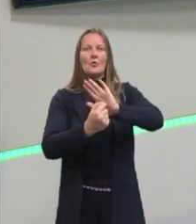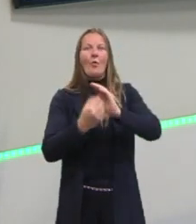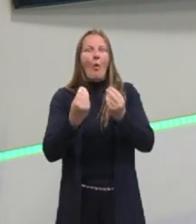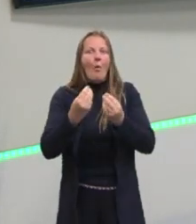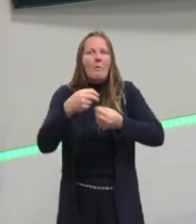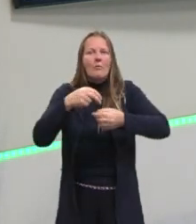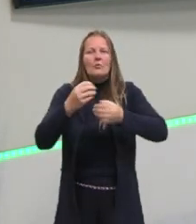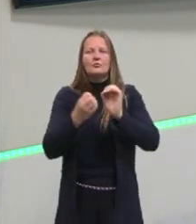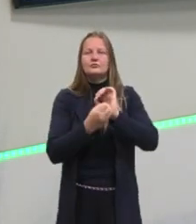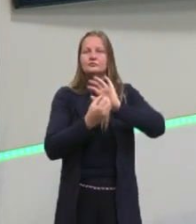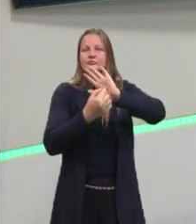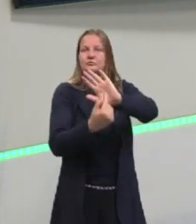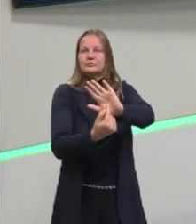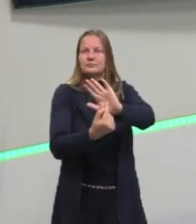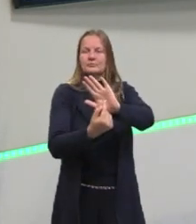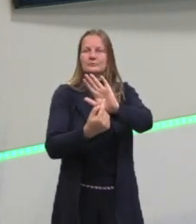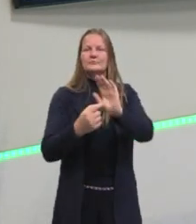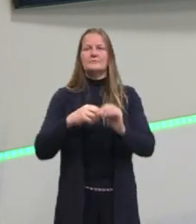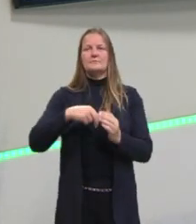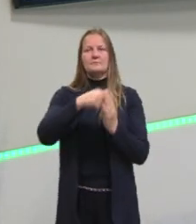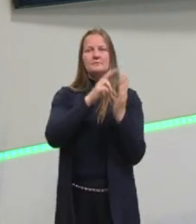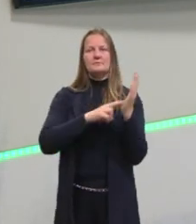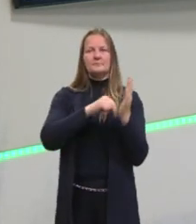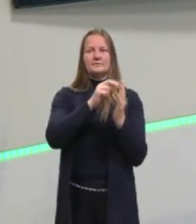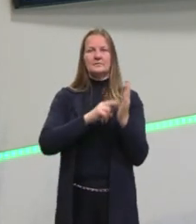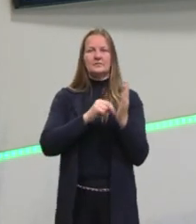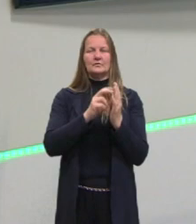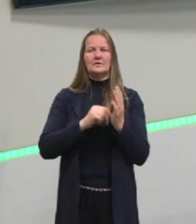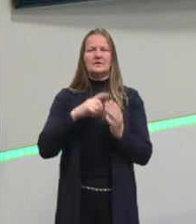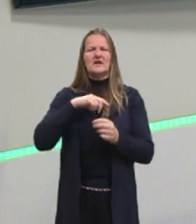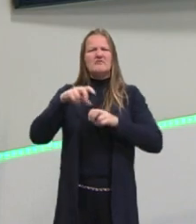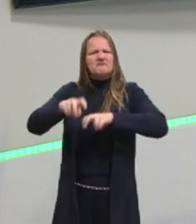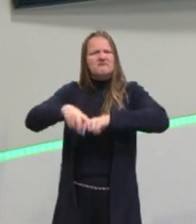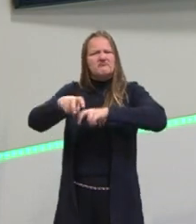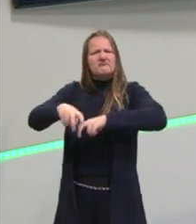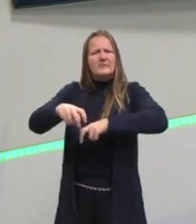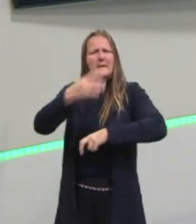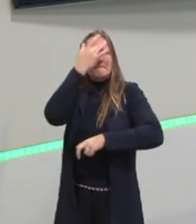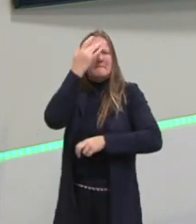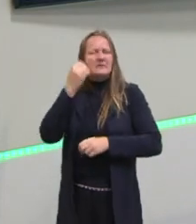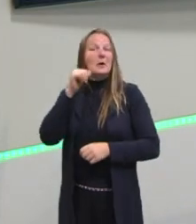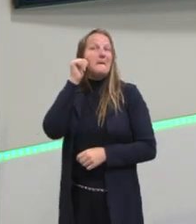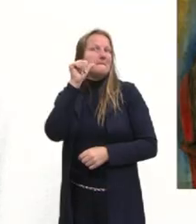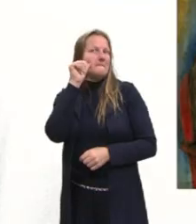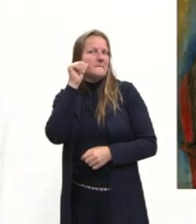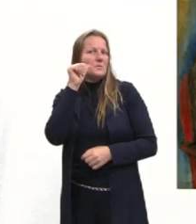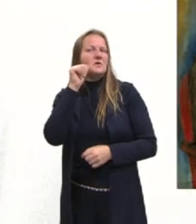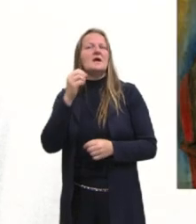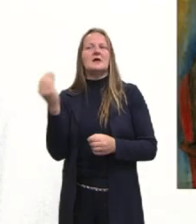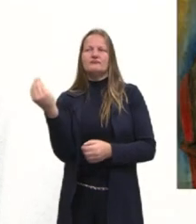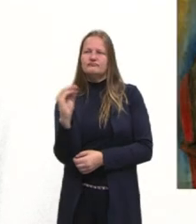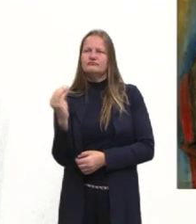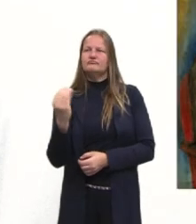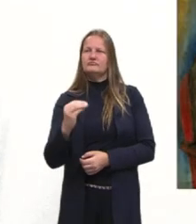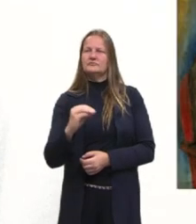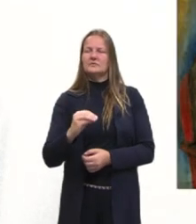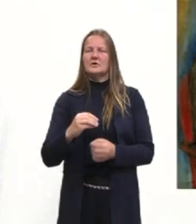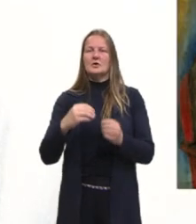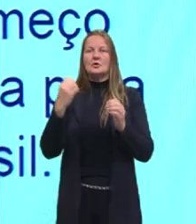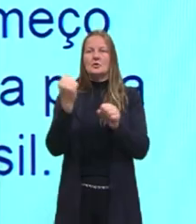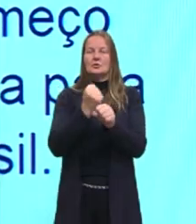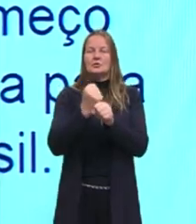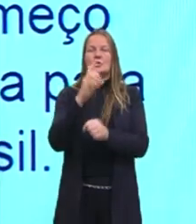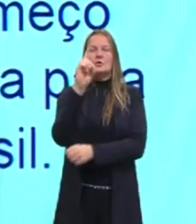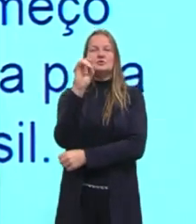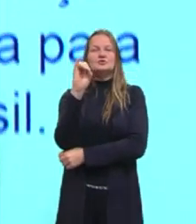pinturas. Quer dizer, ele traz aqui colonos, colonas, mulheres, é um tema muito marcante na obra do Di